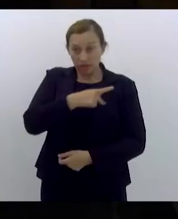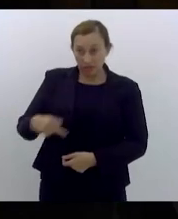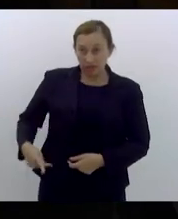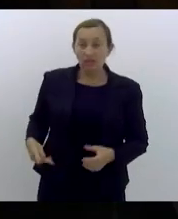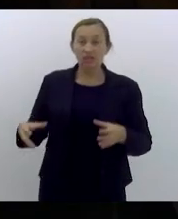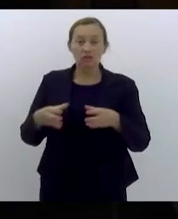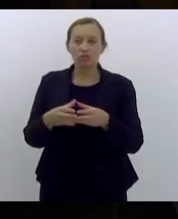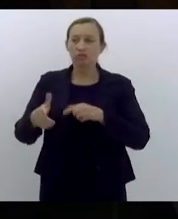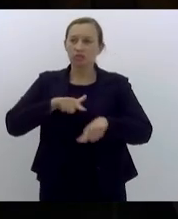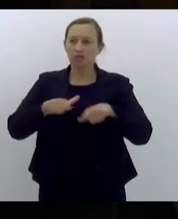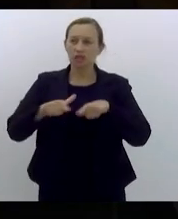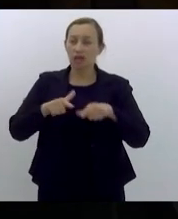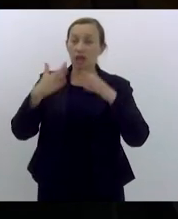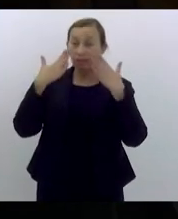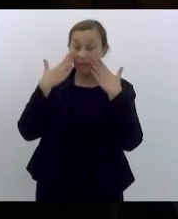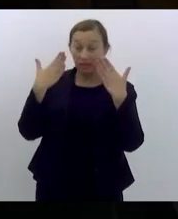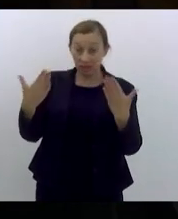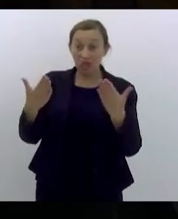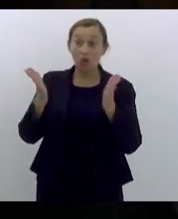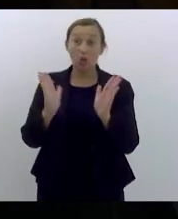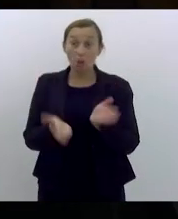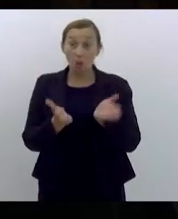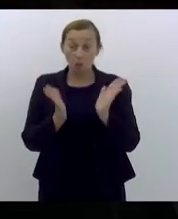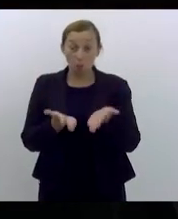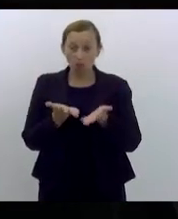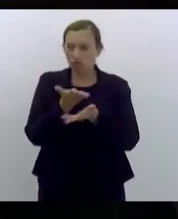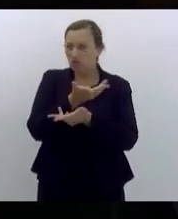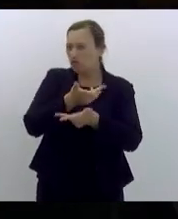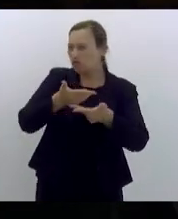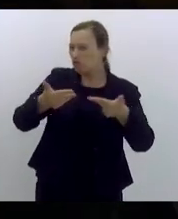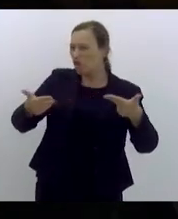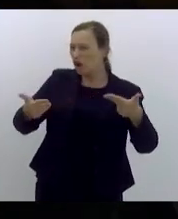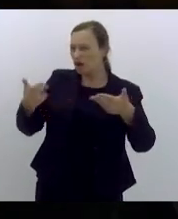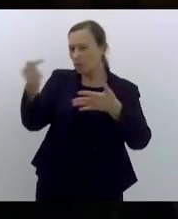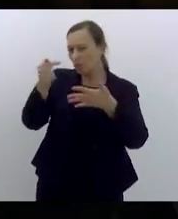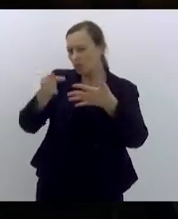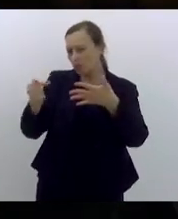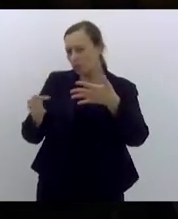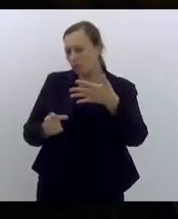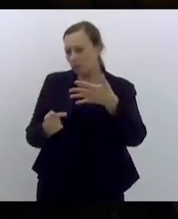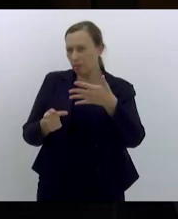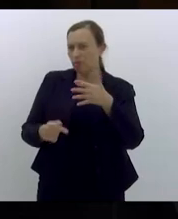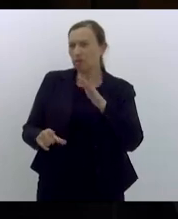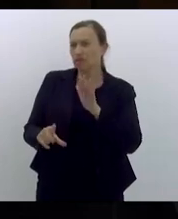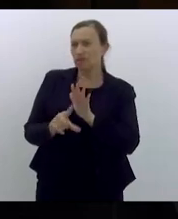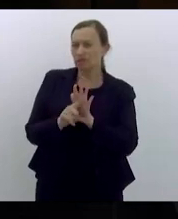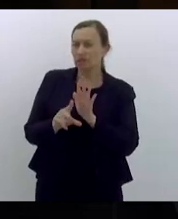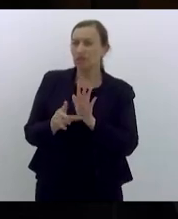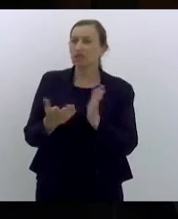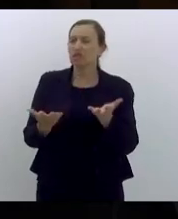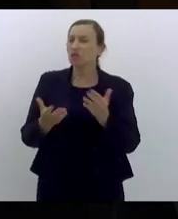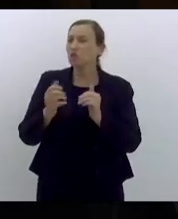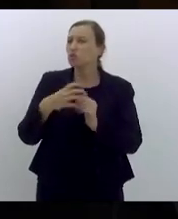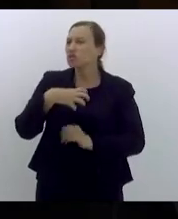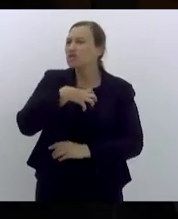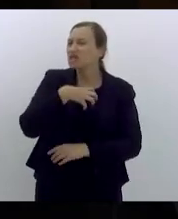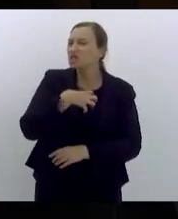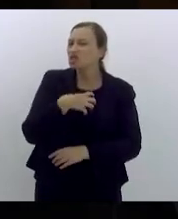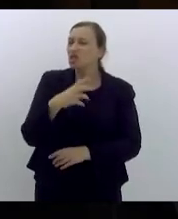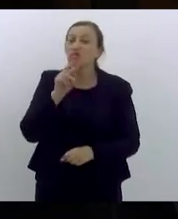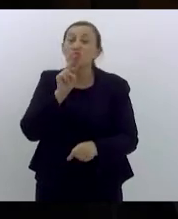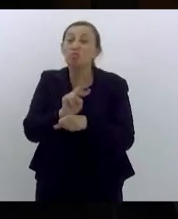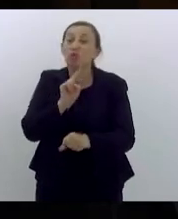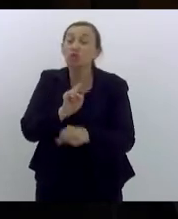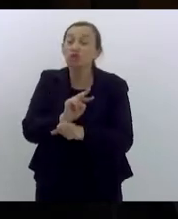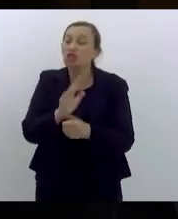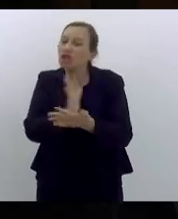comissão de trabalho apresentei hoje uma série de medidas legislativas que vão no sentido de proteger